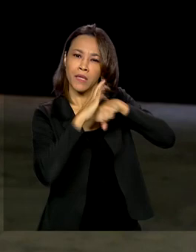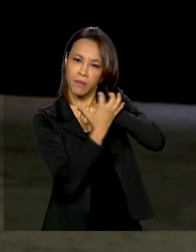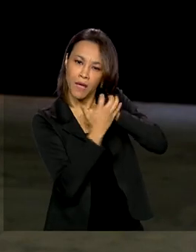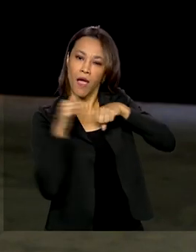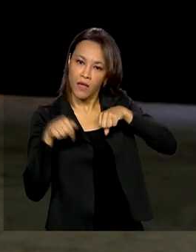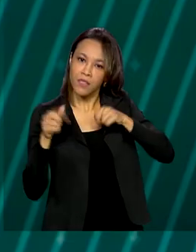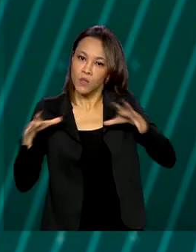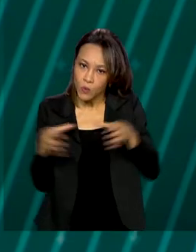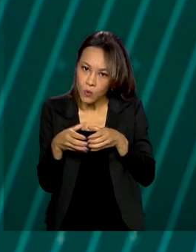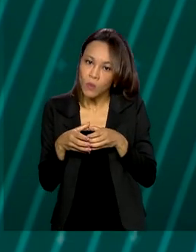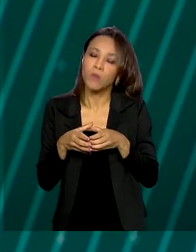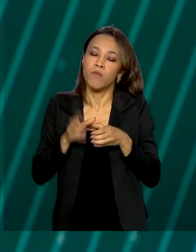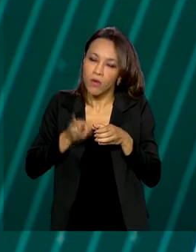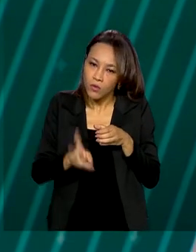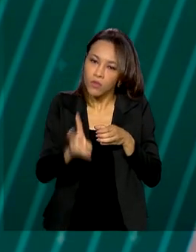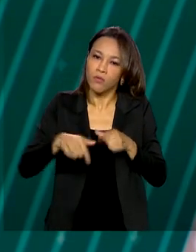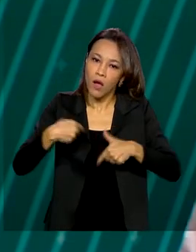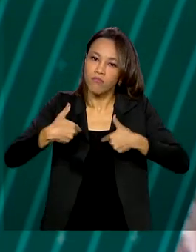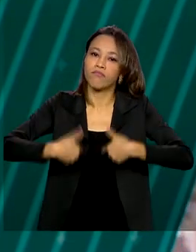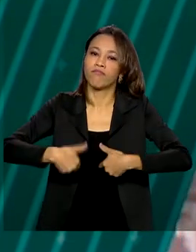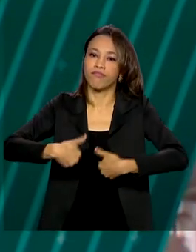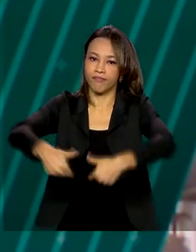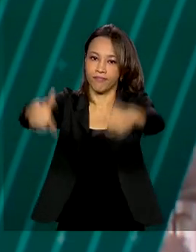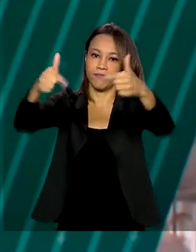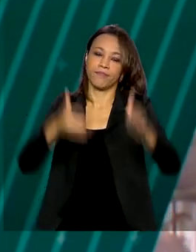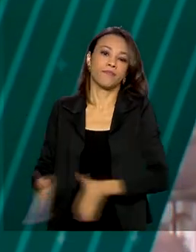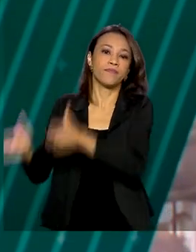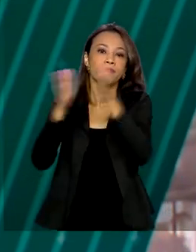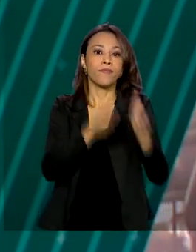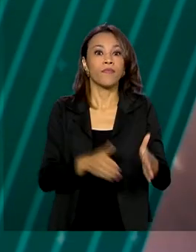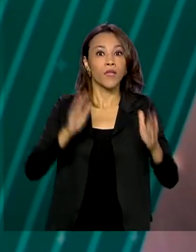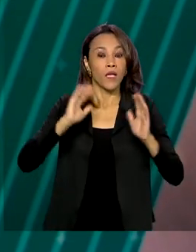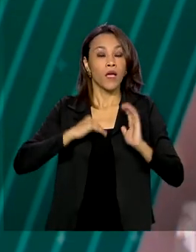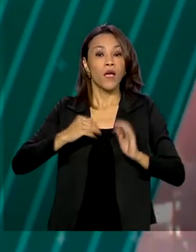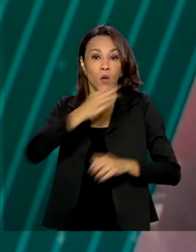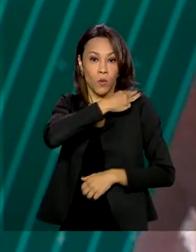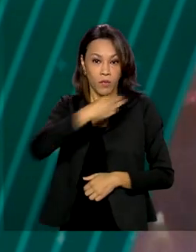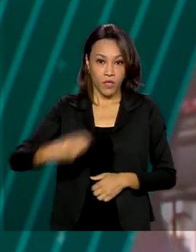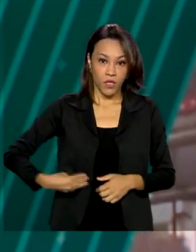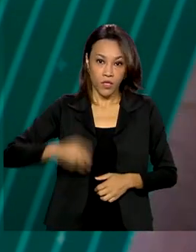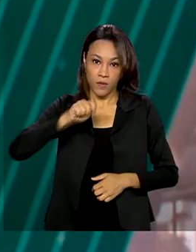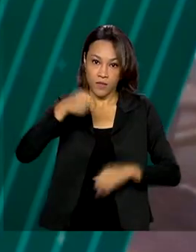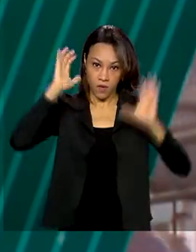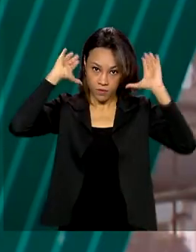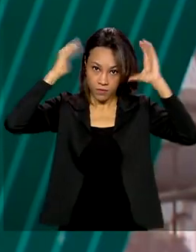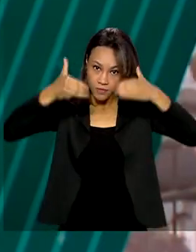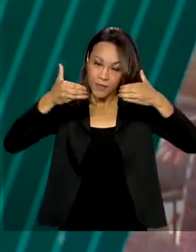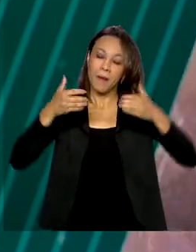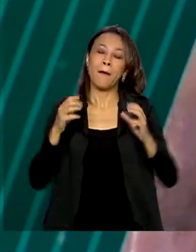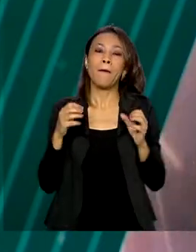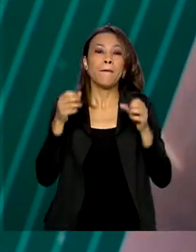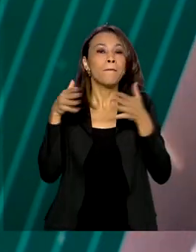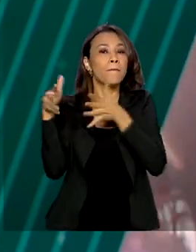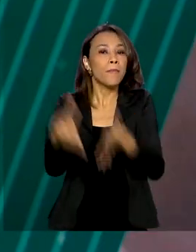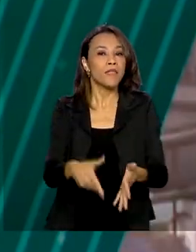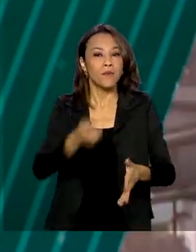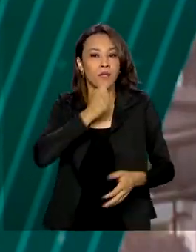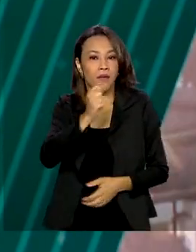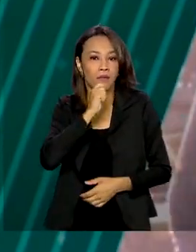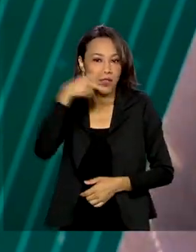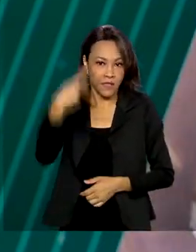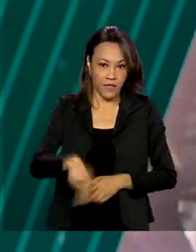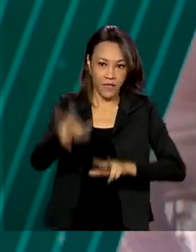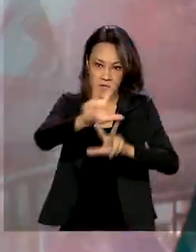coronavírus. E o ministro Marcos Pontes participou do programa Brasil em Pauta. Ele falou sobre os